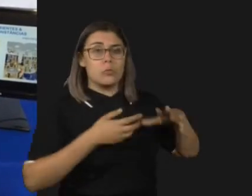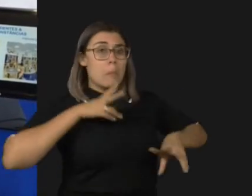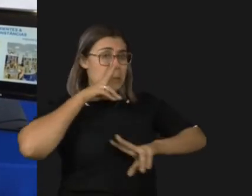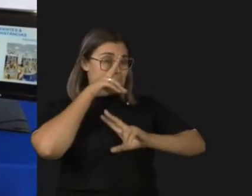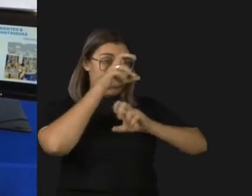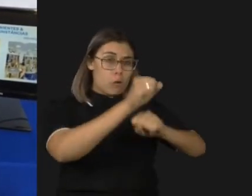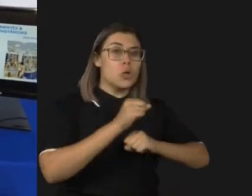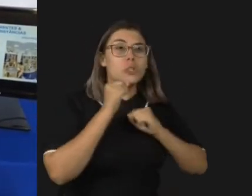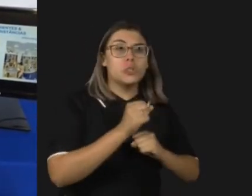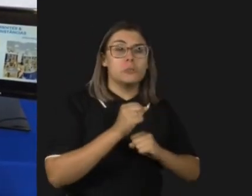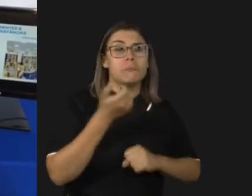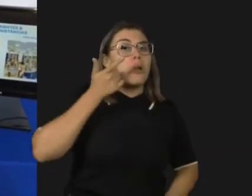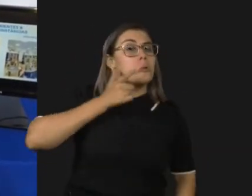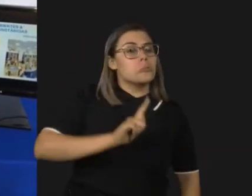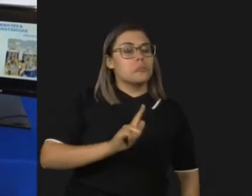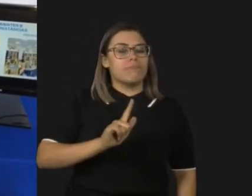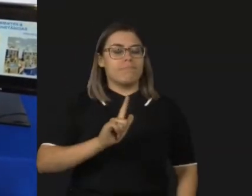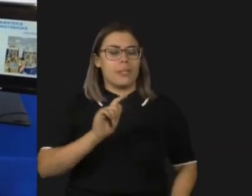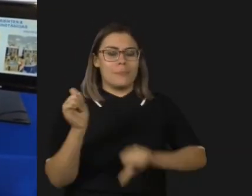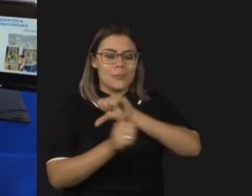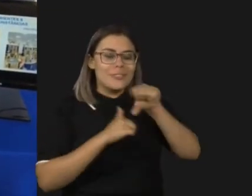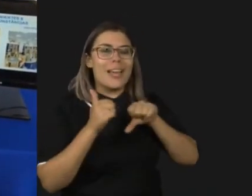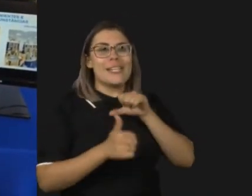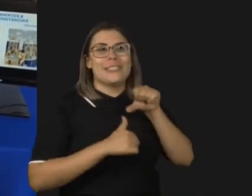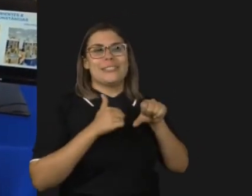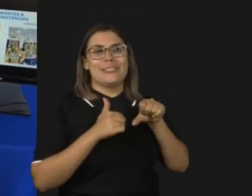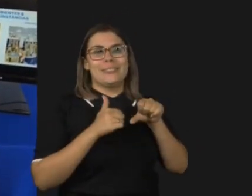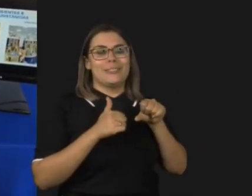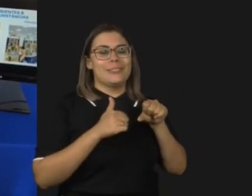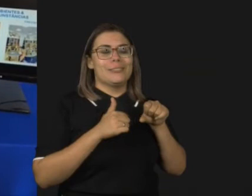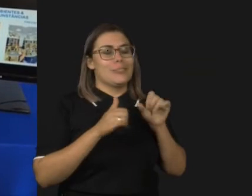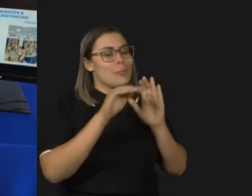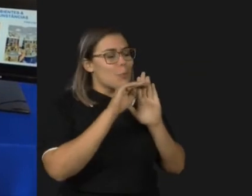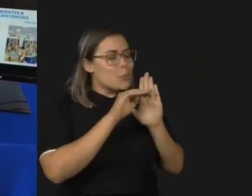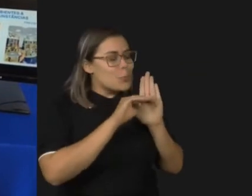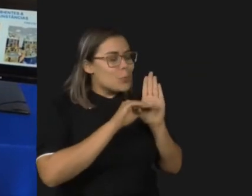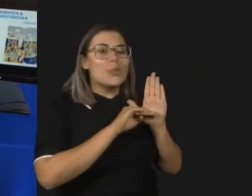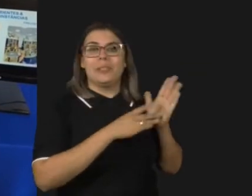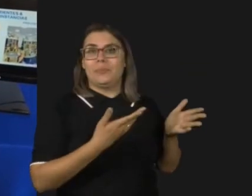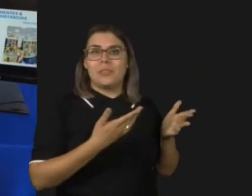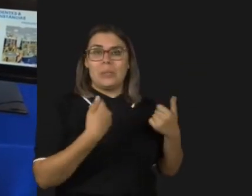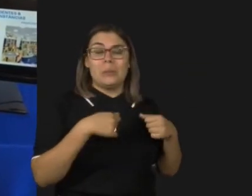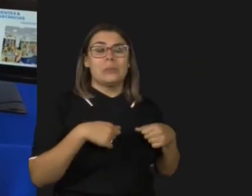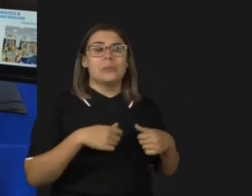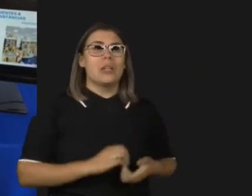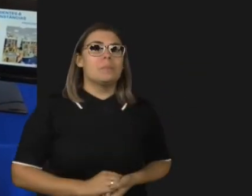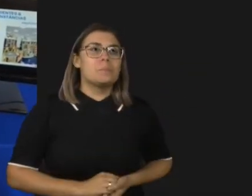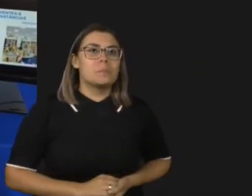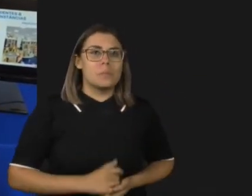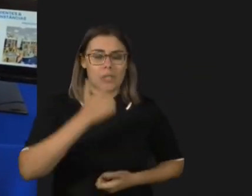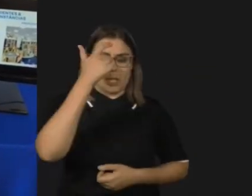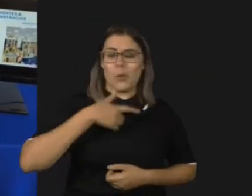mais tolerante às mudanças de rotina. E assim, eu aprendi a me concentrar. Vocês veem que eu tenho uma